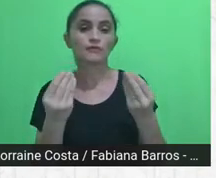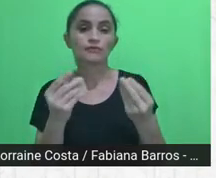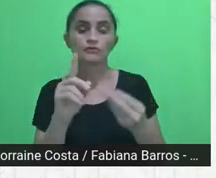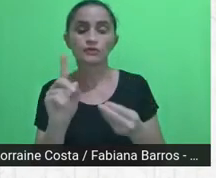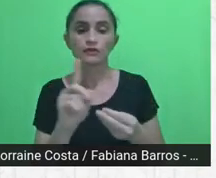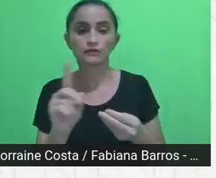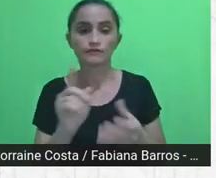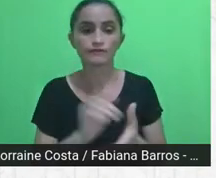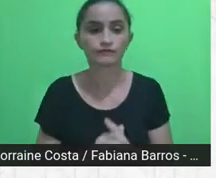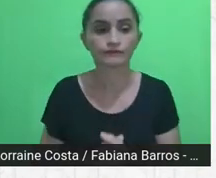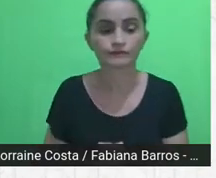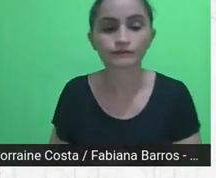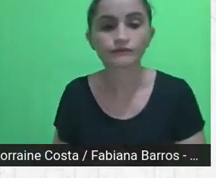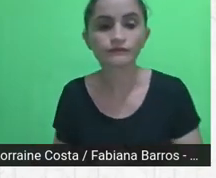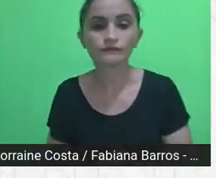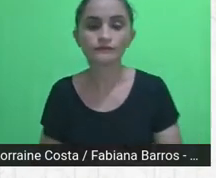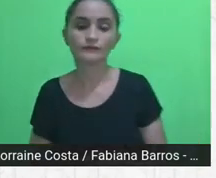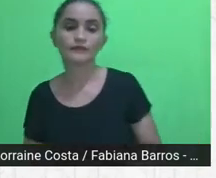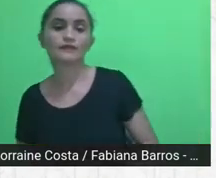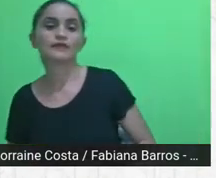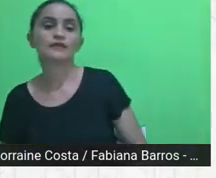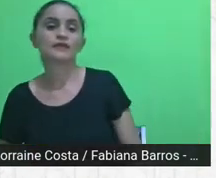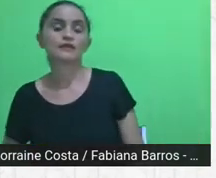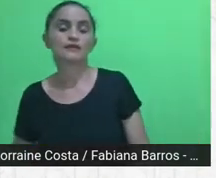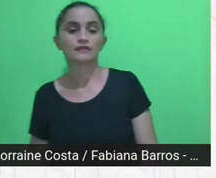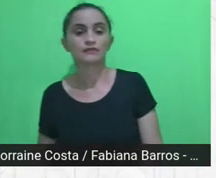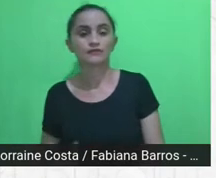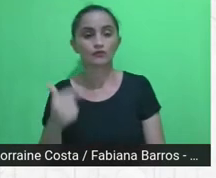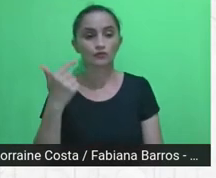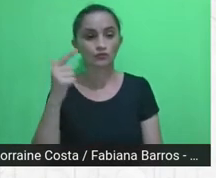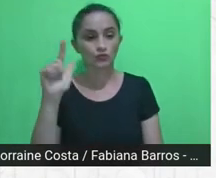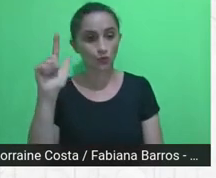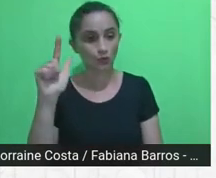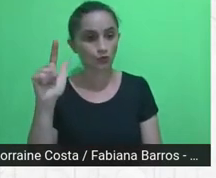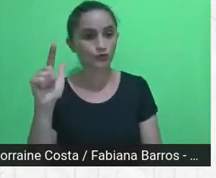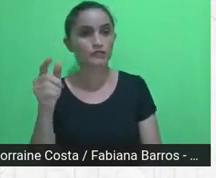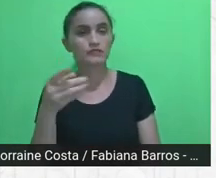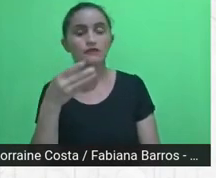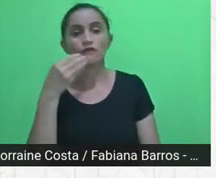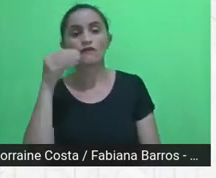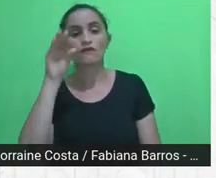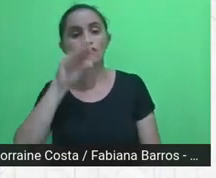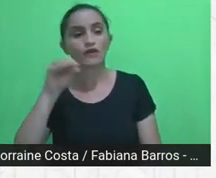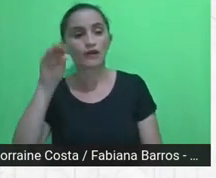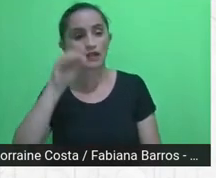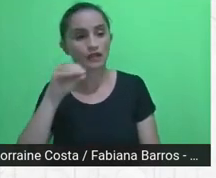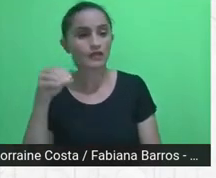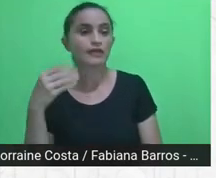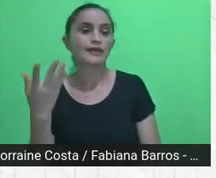e nos próximos, nas próximas falas também isso virá.